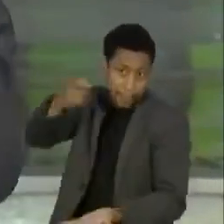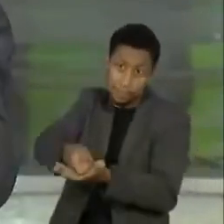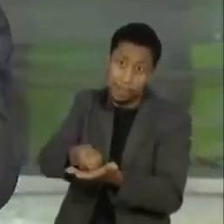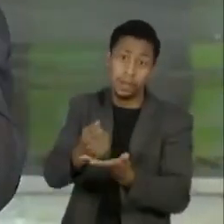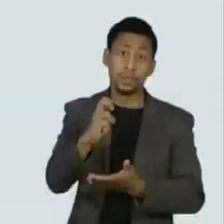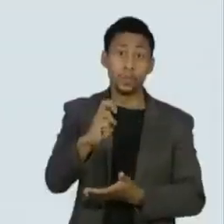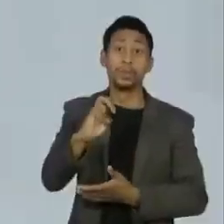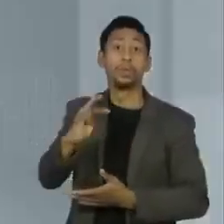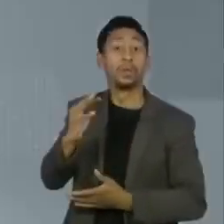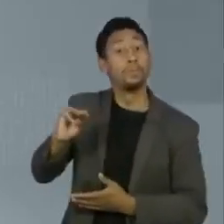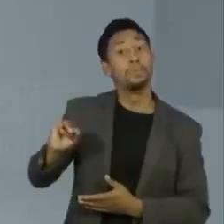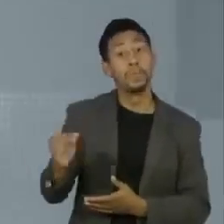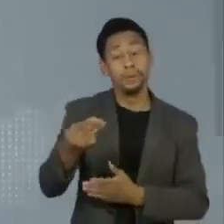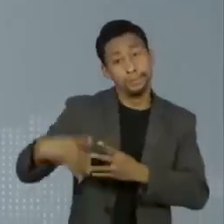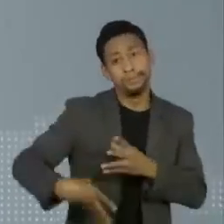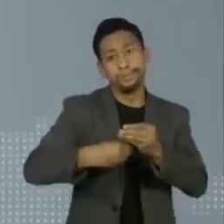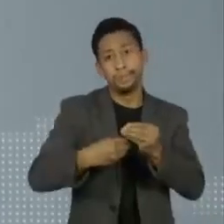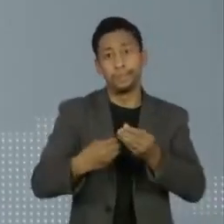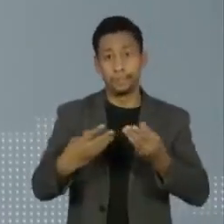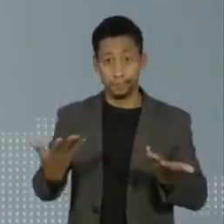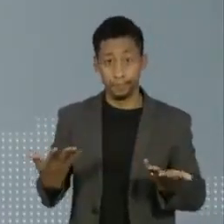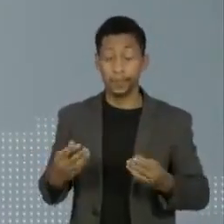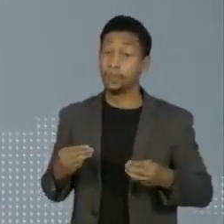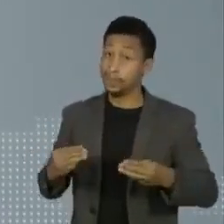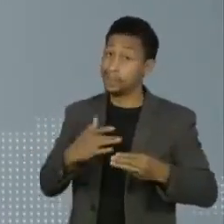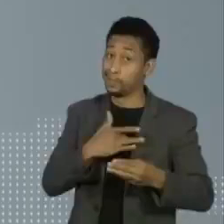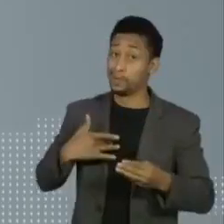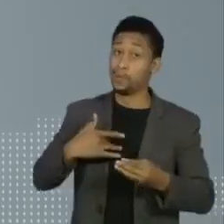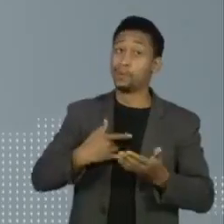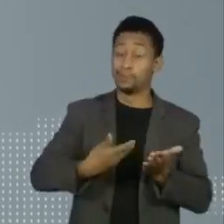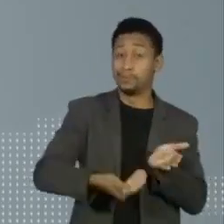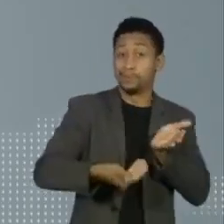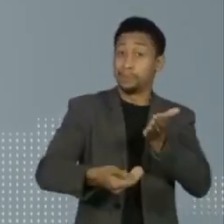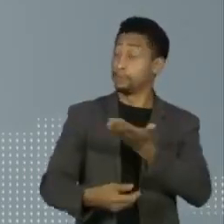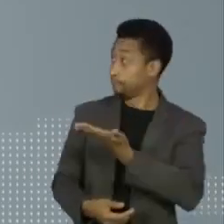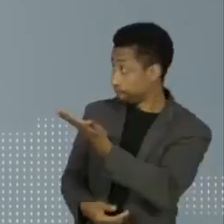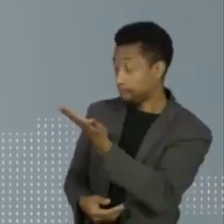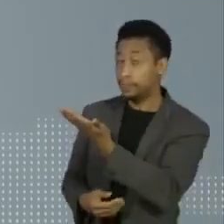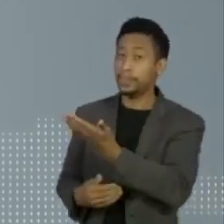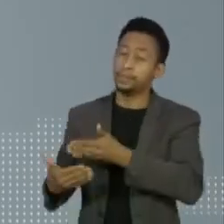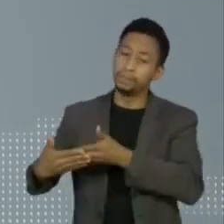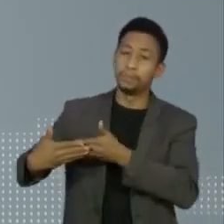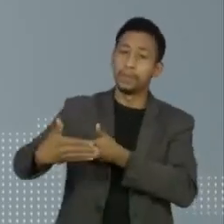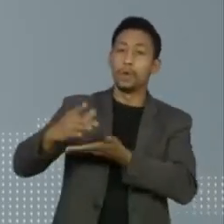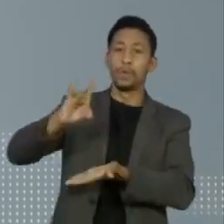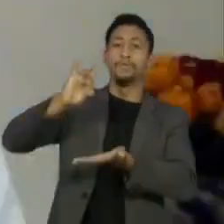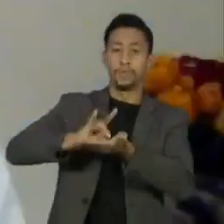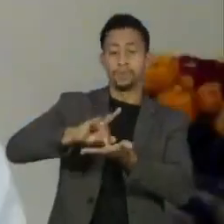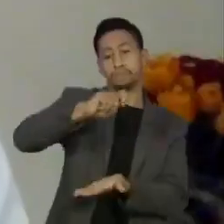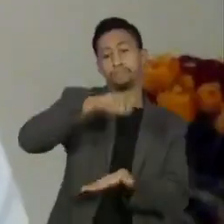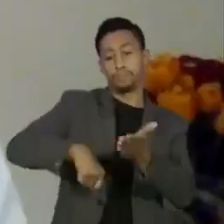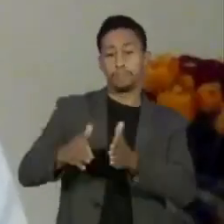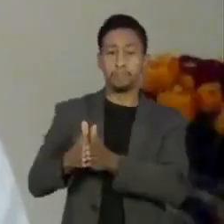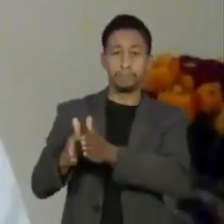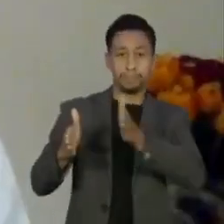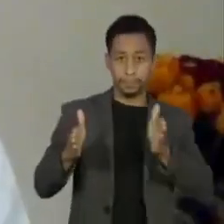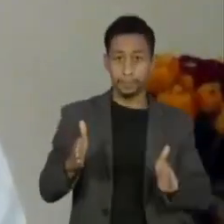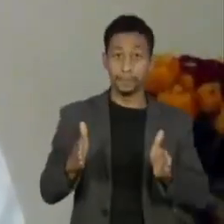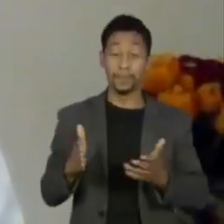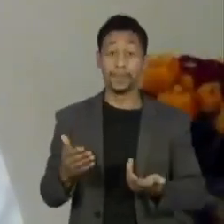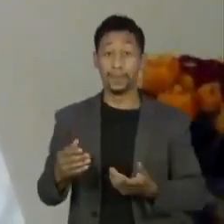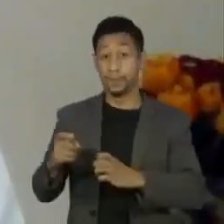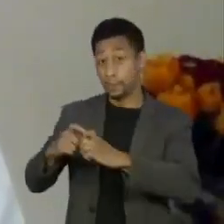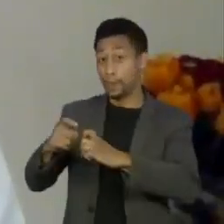milhões adicionais. Em nota, o Ministério da Saúde afirma que vai se pronunciar no prazo oficial do contrato. Para este médico e